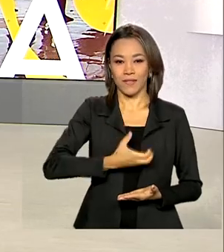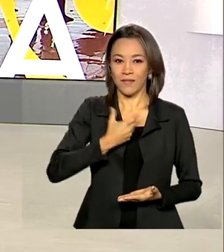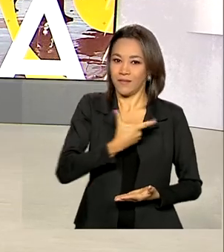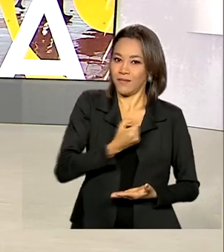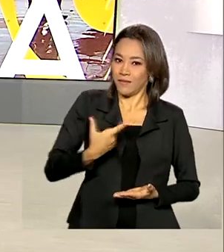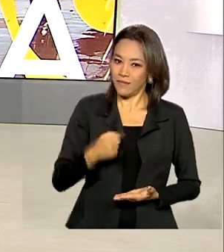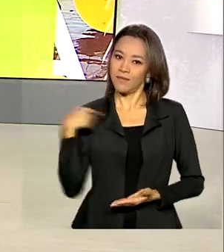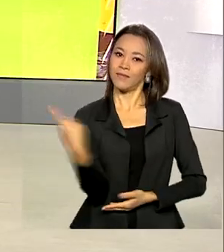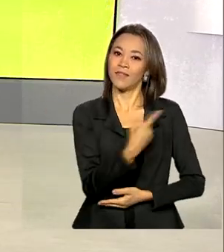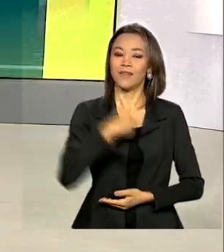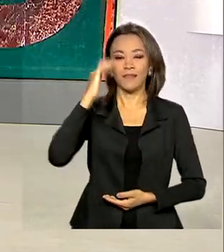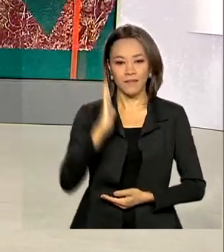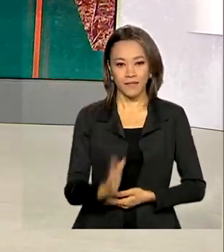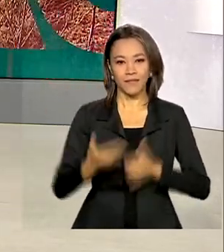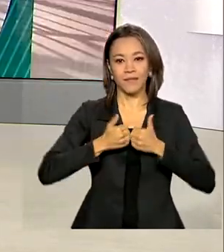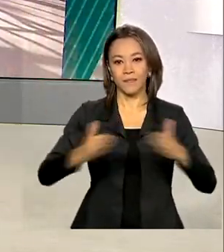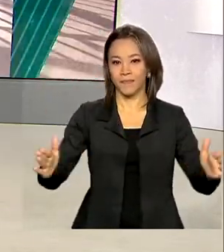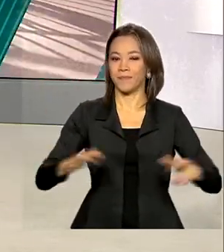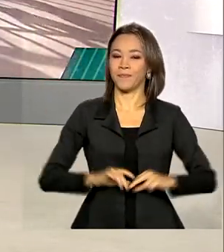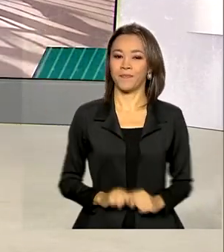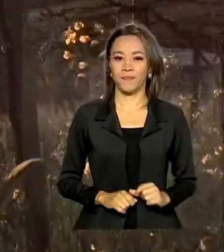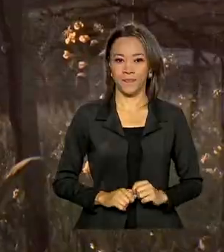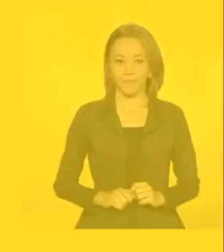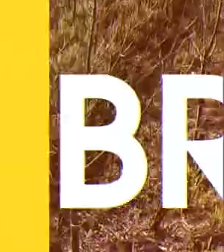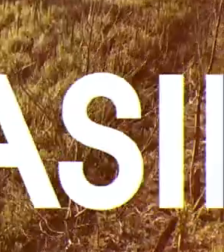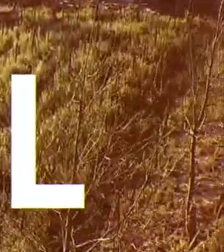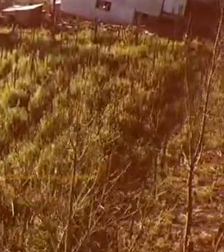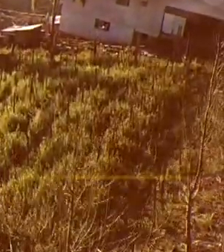2020. O Brasil em Dia começa agora.